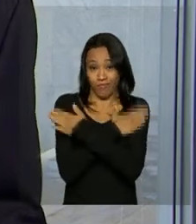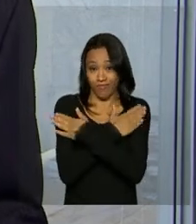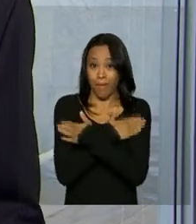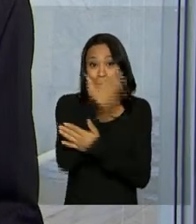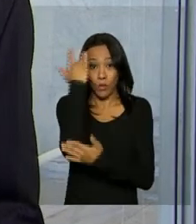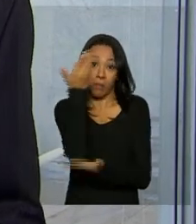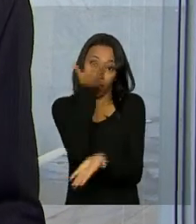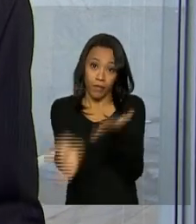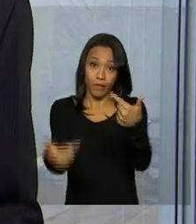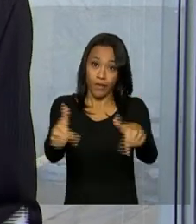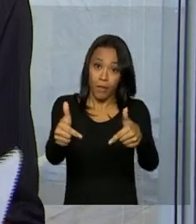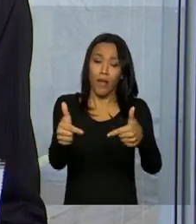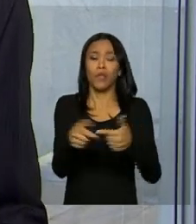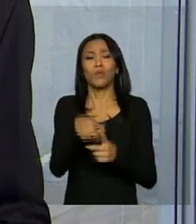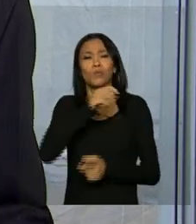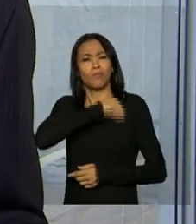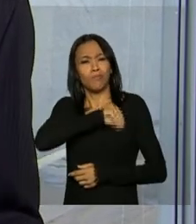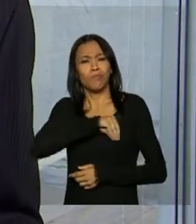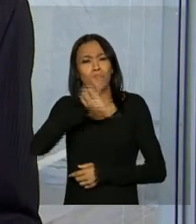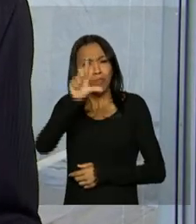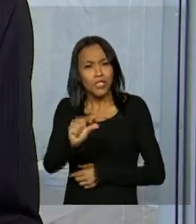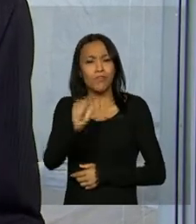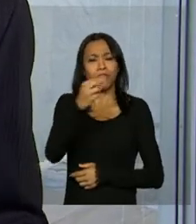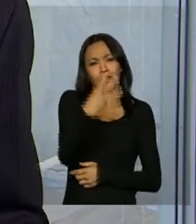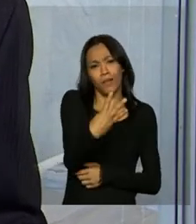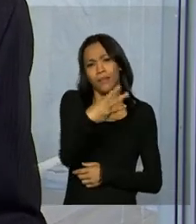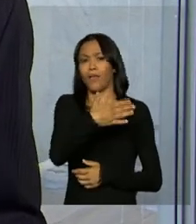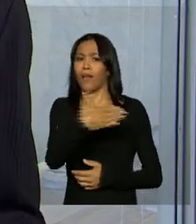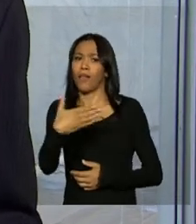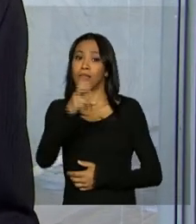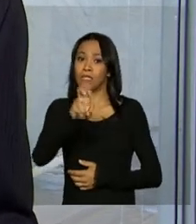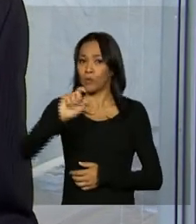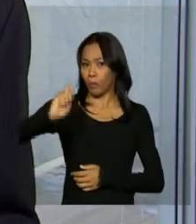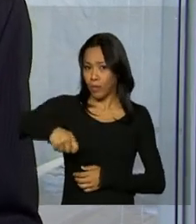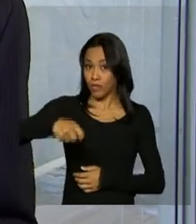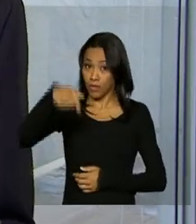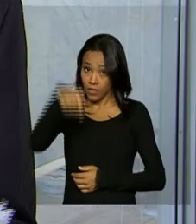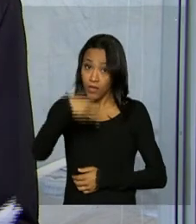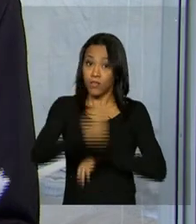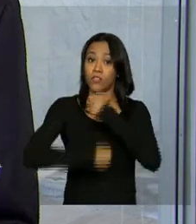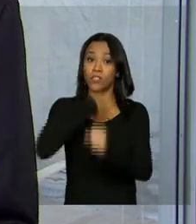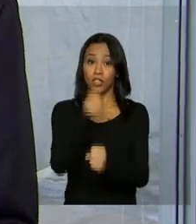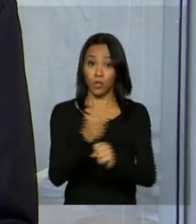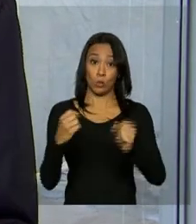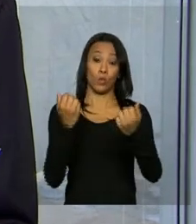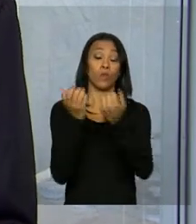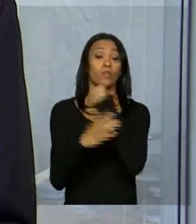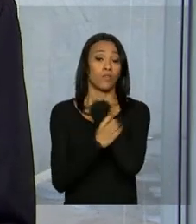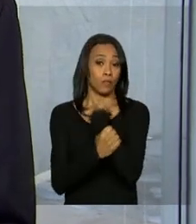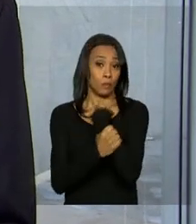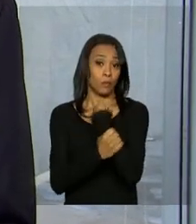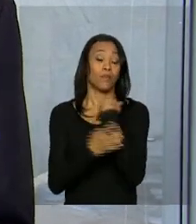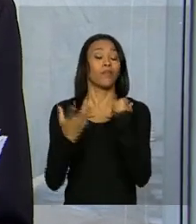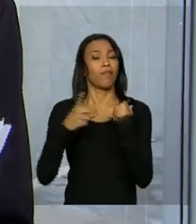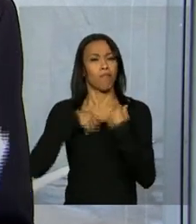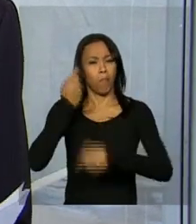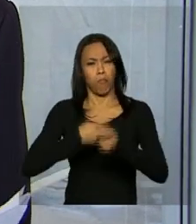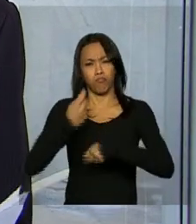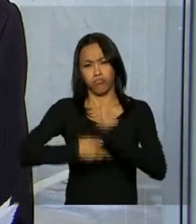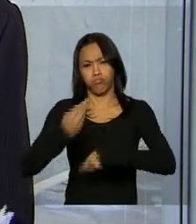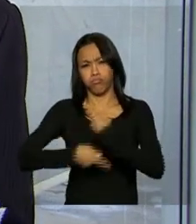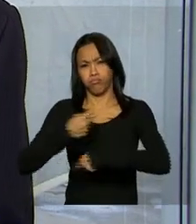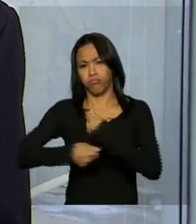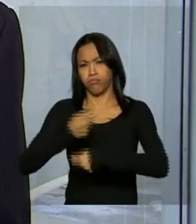emprego uma renda mínima por um período de três a cinco meses. Neste ano, o seguro desemprego deve movimentar R$ 34